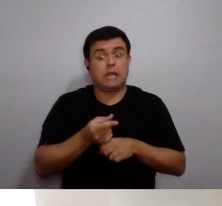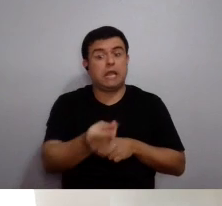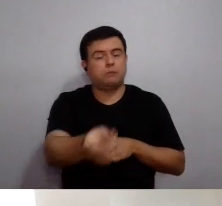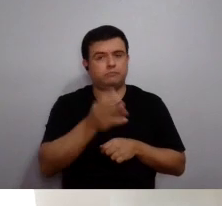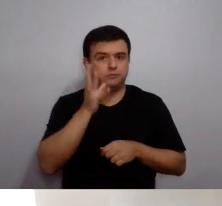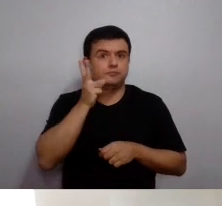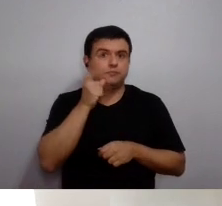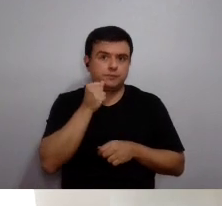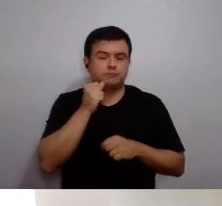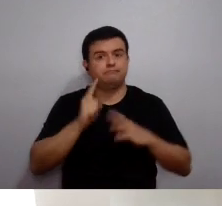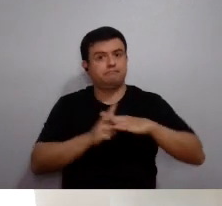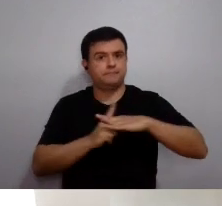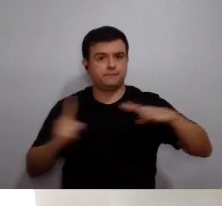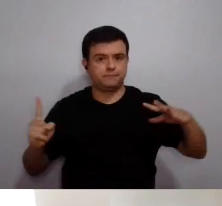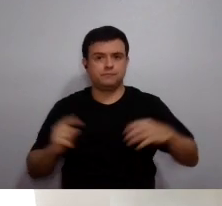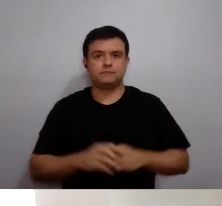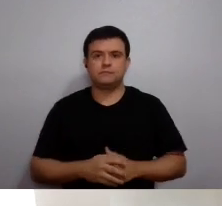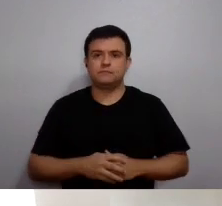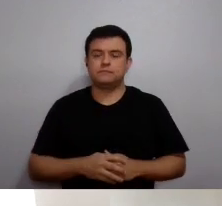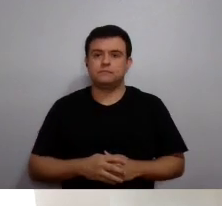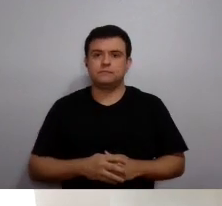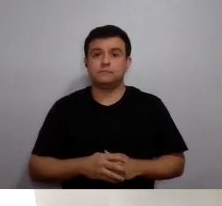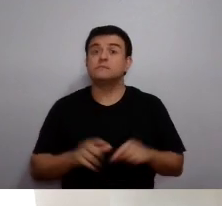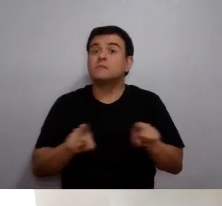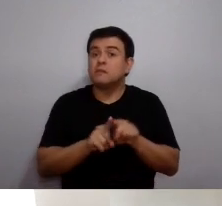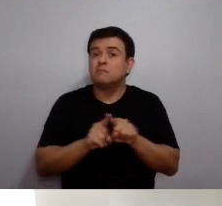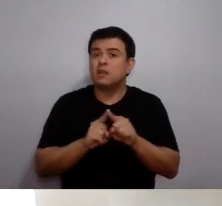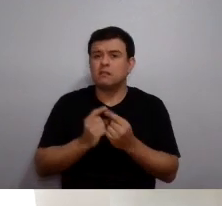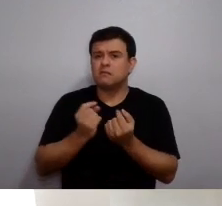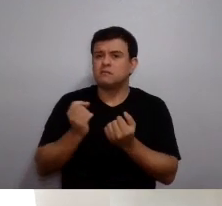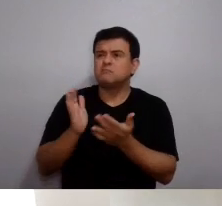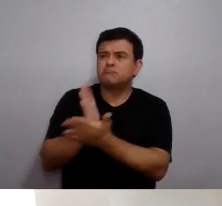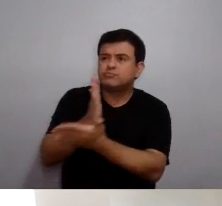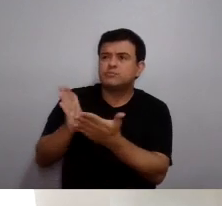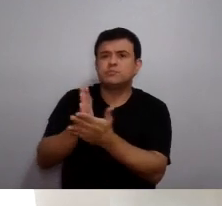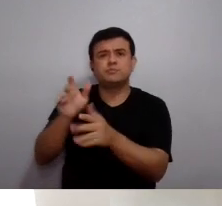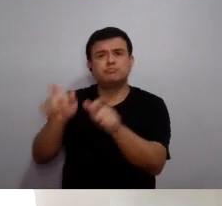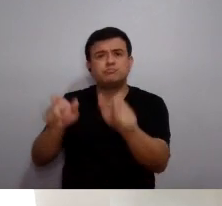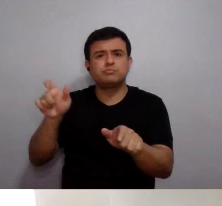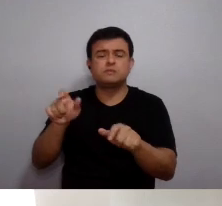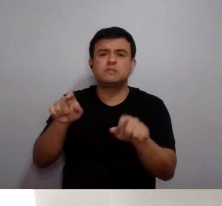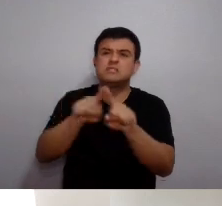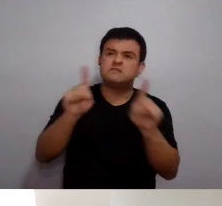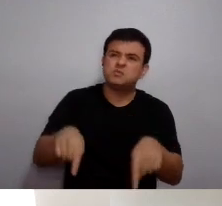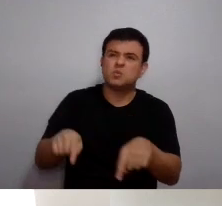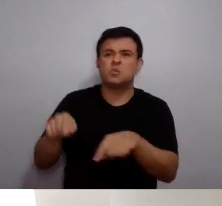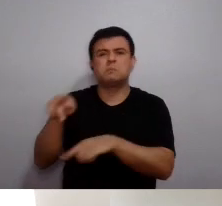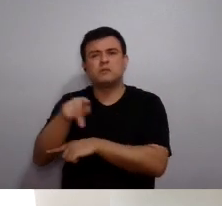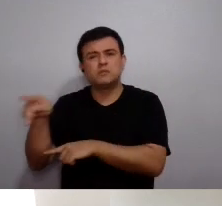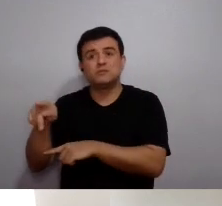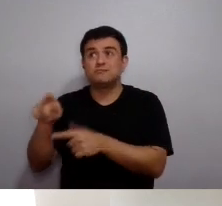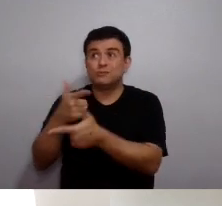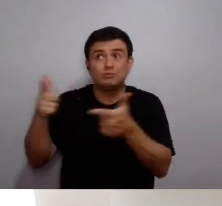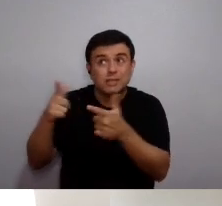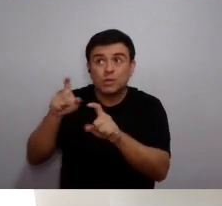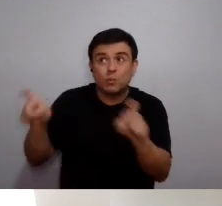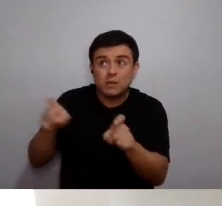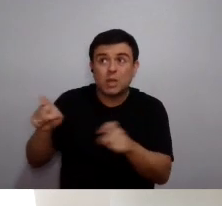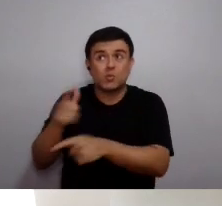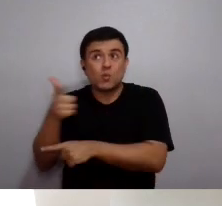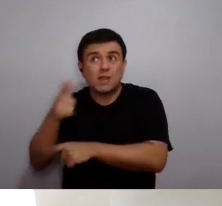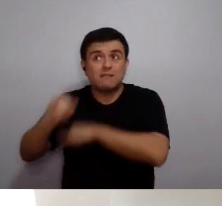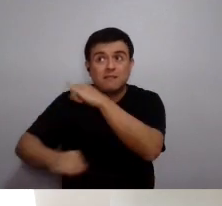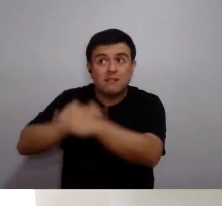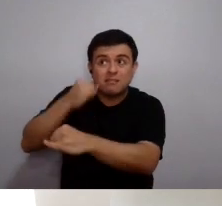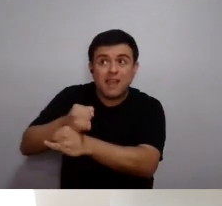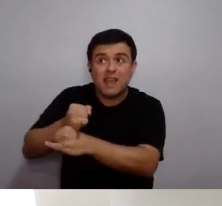possível, e não vai ser possível por um bom tempo ainda. E a parte de alguns servidores e professores não terem computador